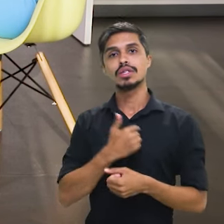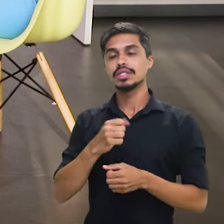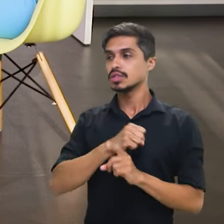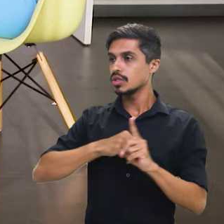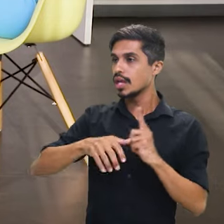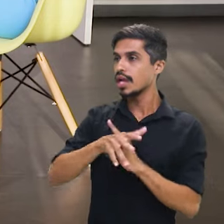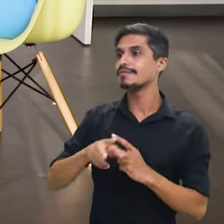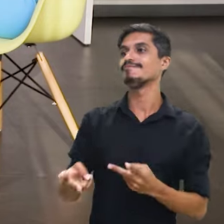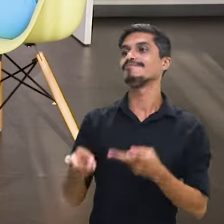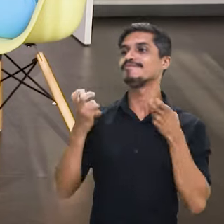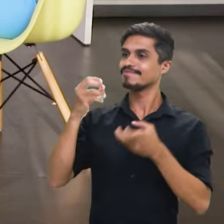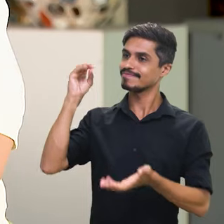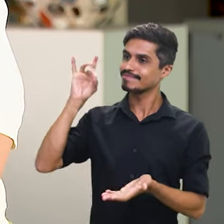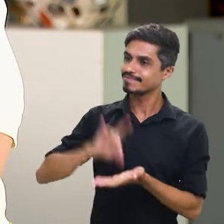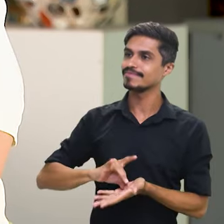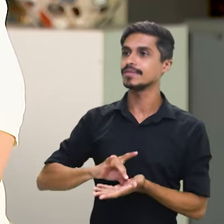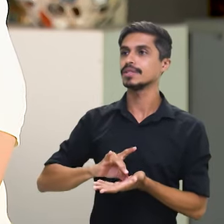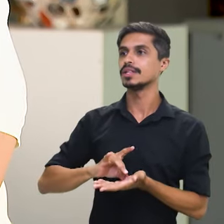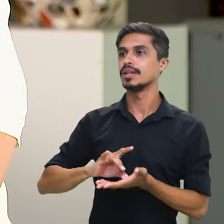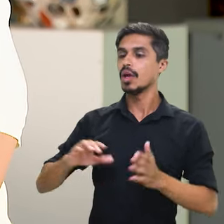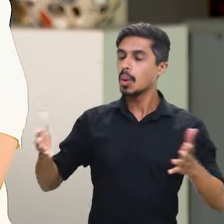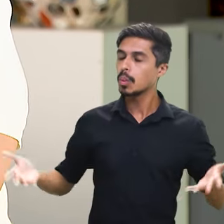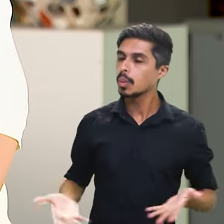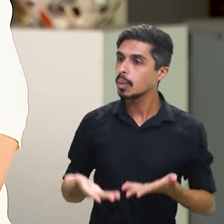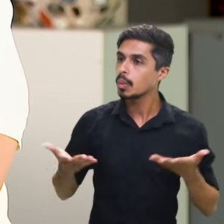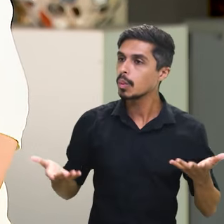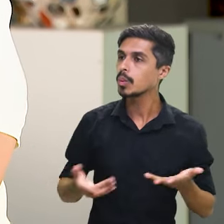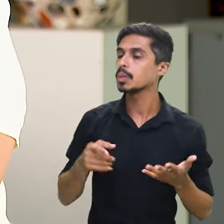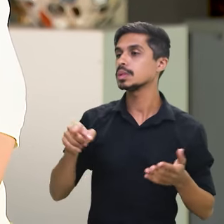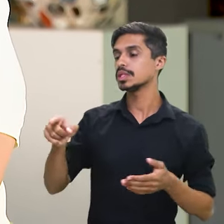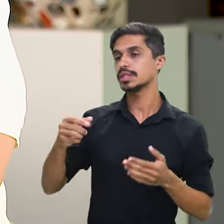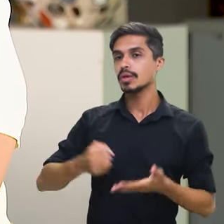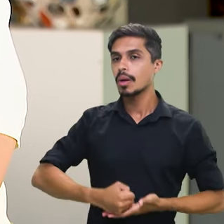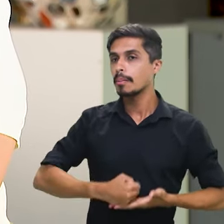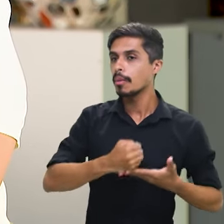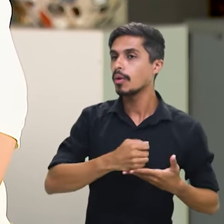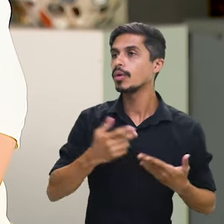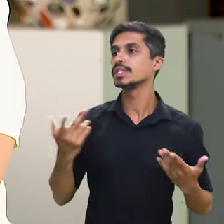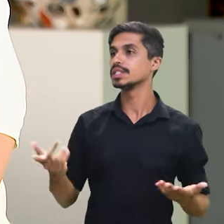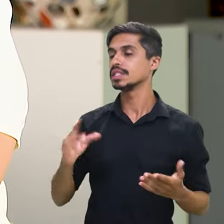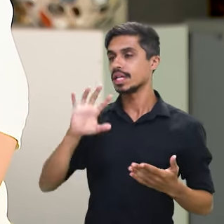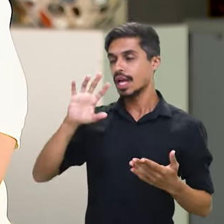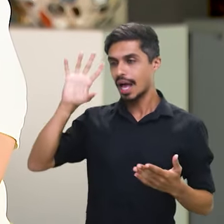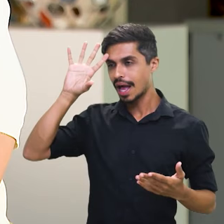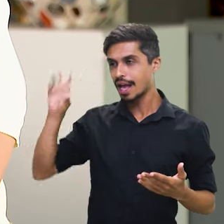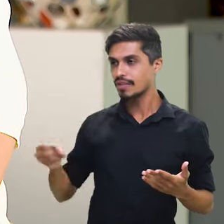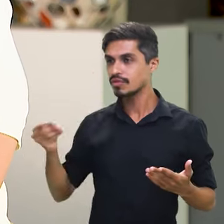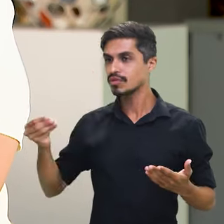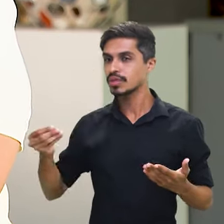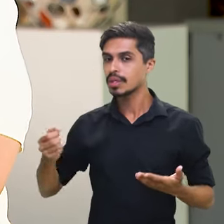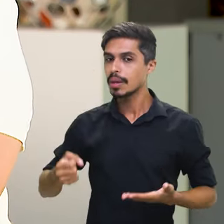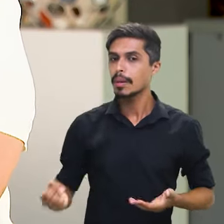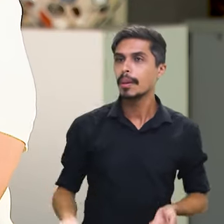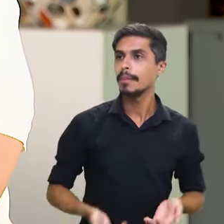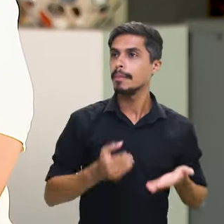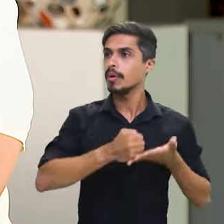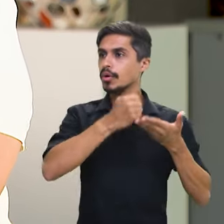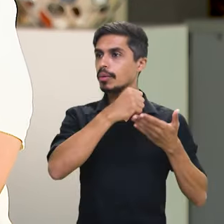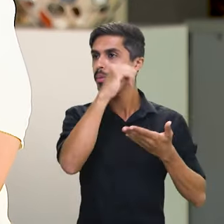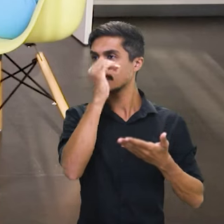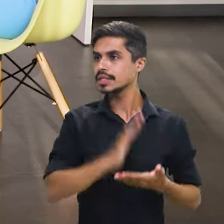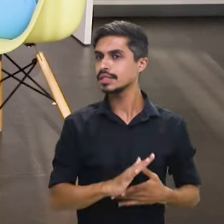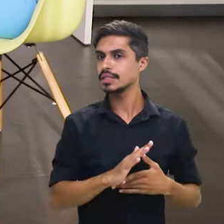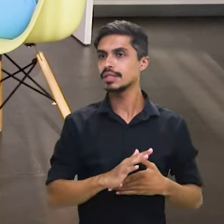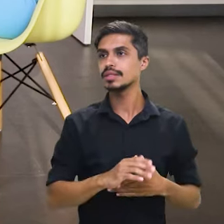sociedade realmente reconheça, então, a contribuição da população afro-brasileira para a sociedade